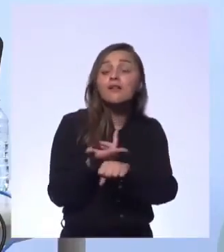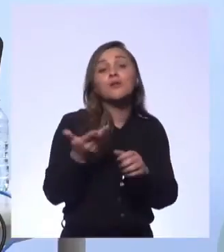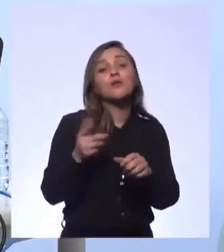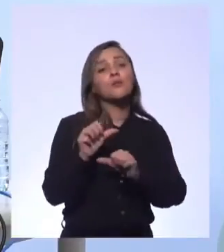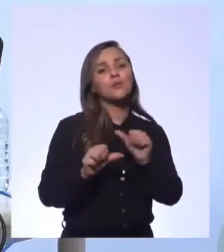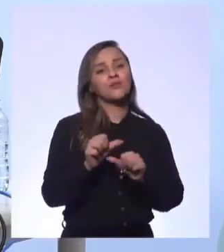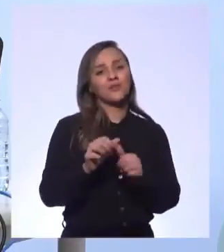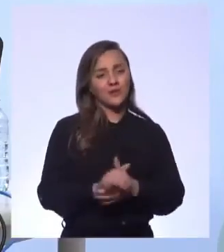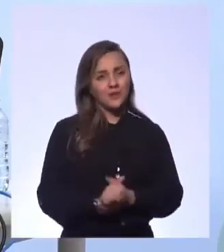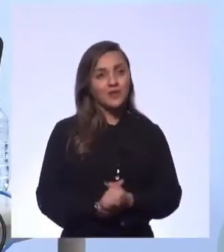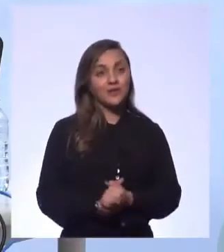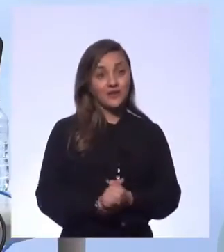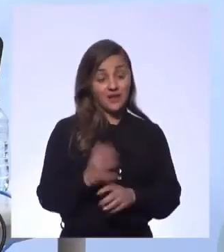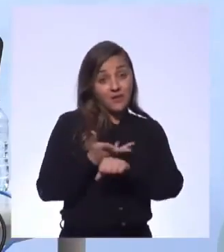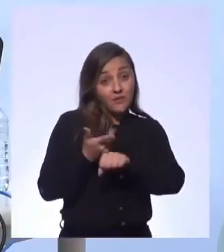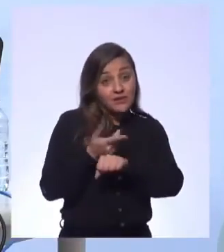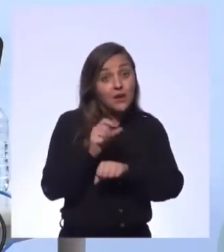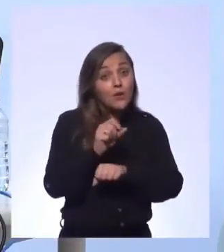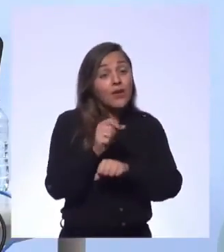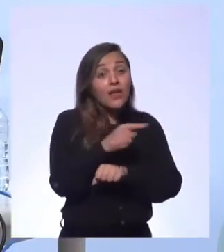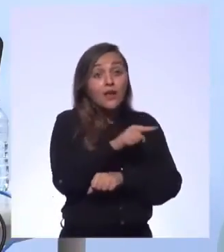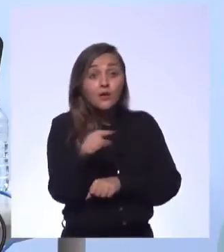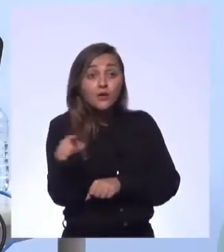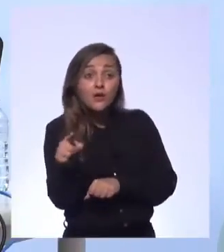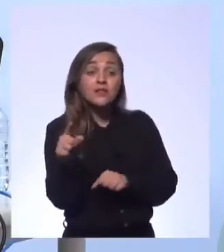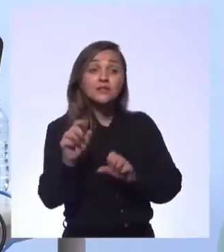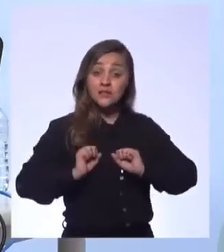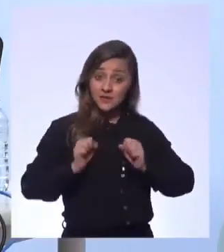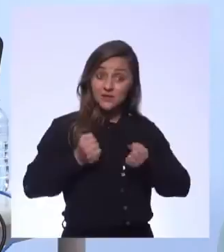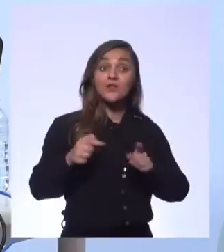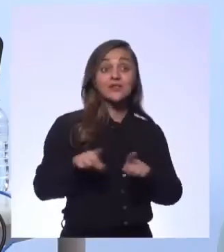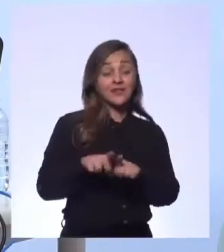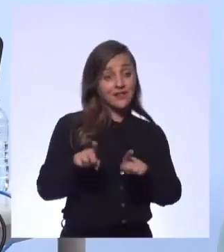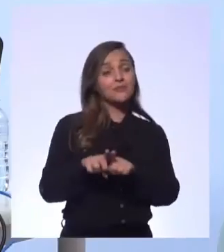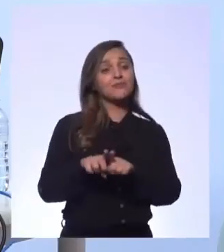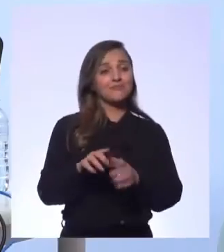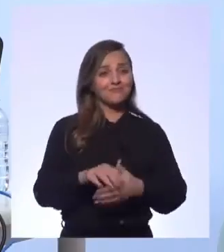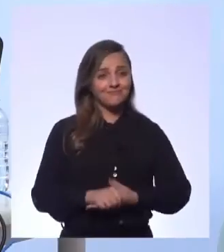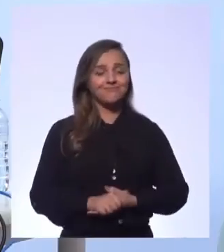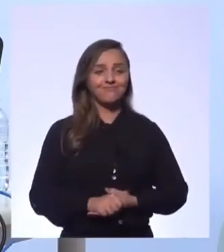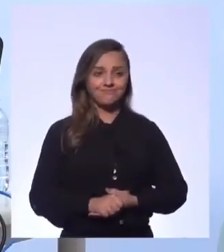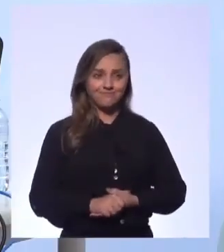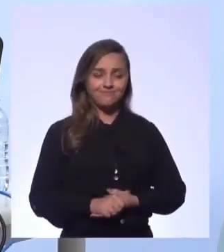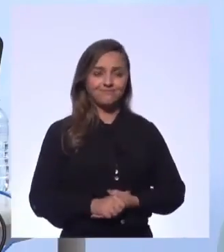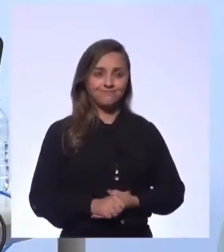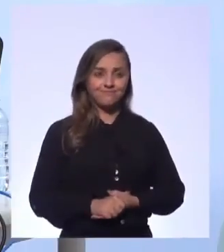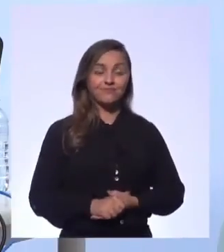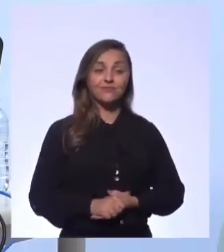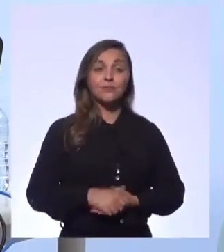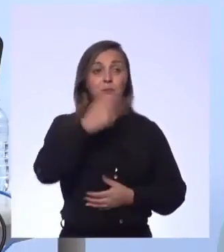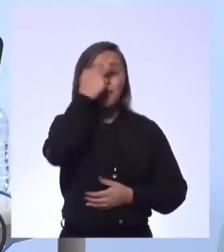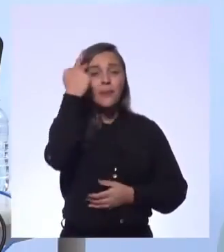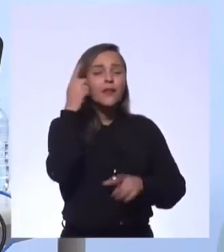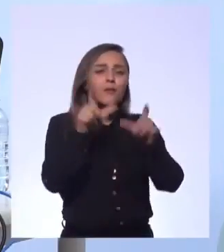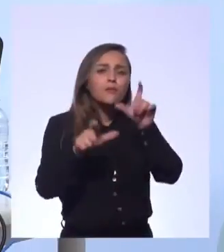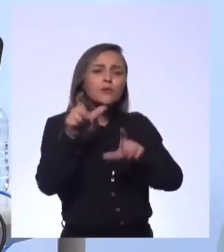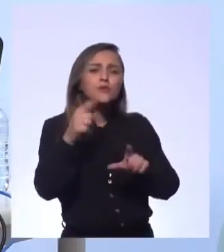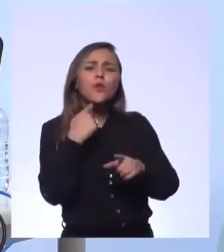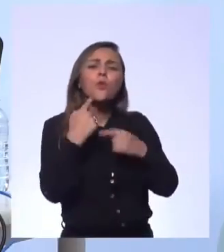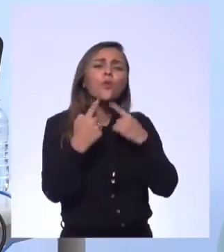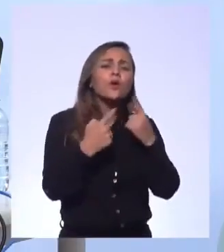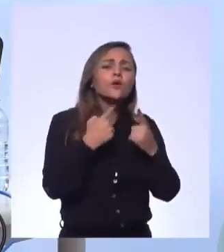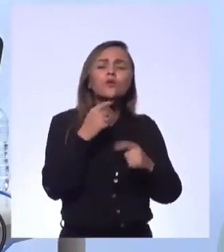E ela sendo acelerada, ela vai exigir isso da gente de maneira muito mais intensa. O pessoal está confundindo a